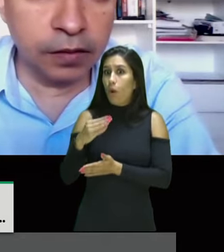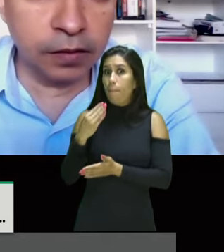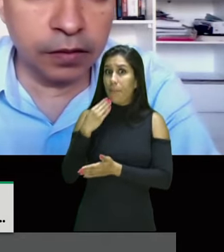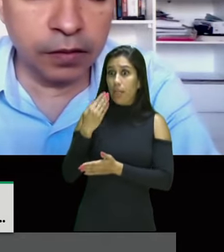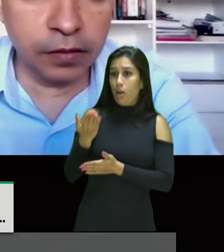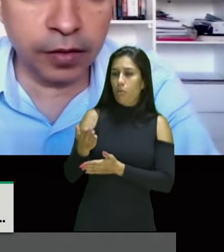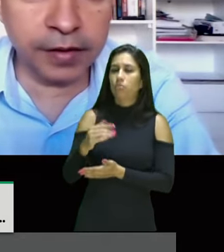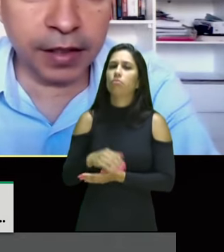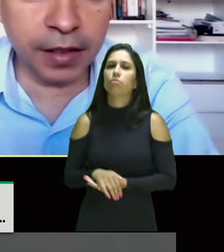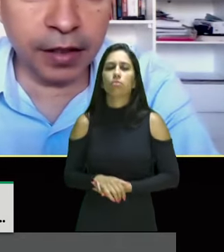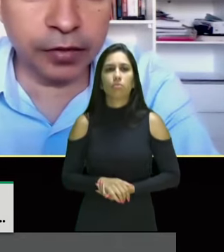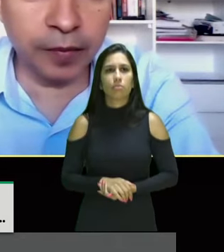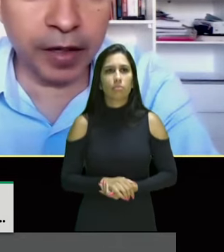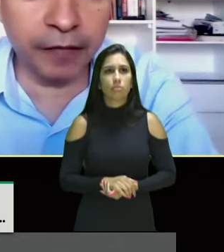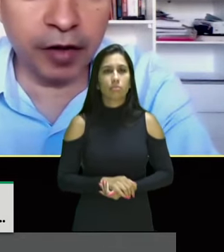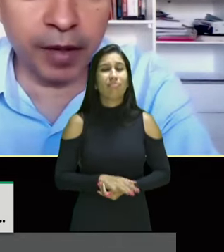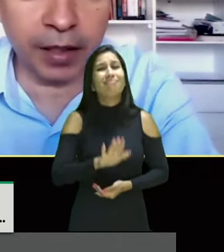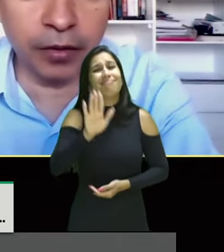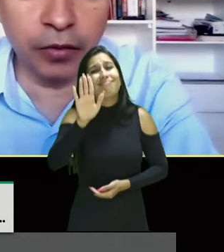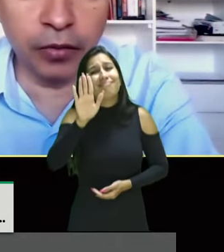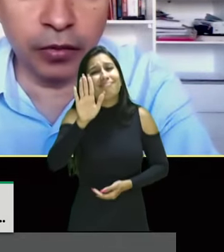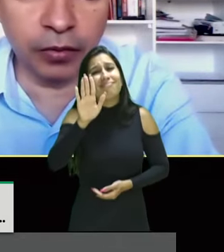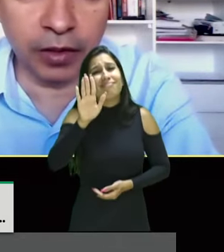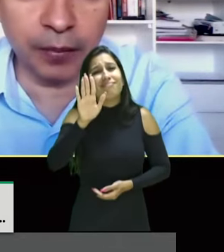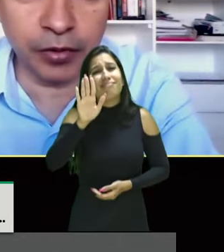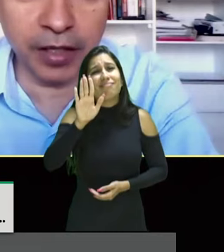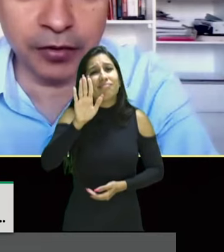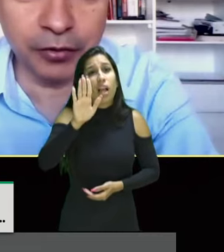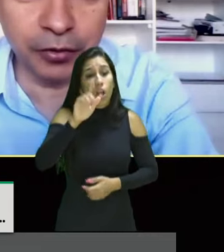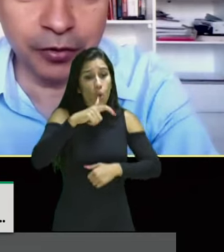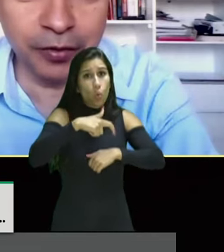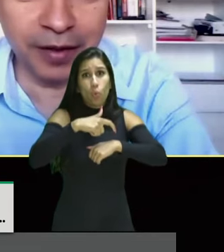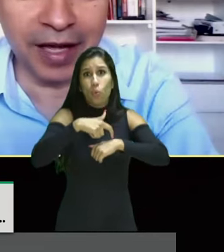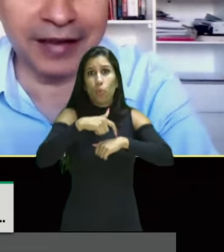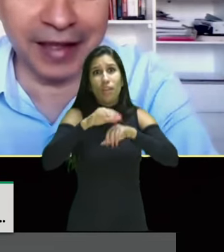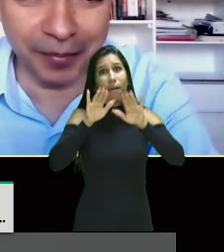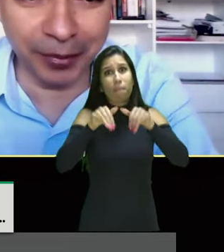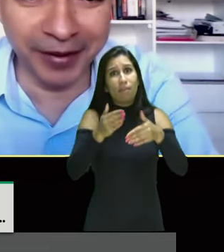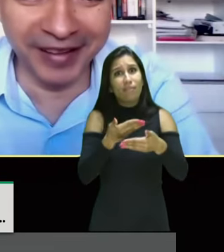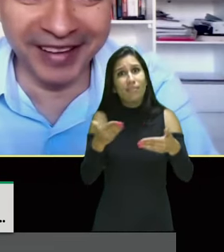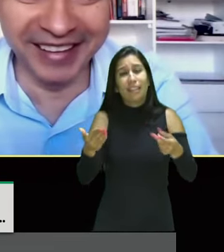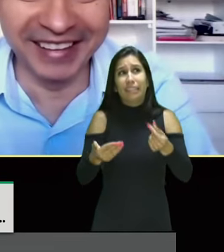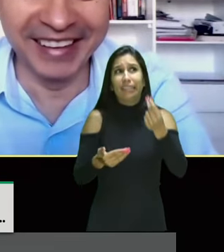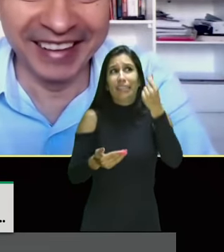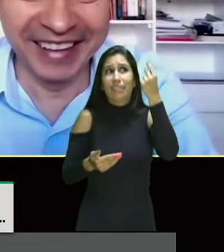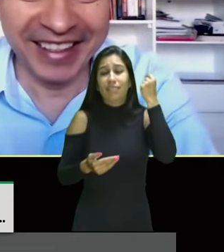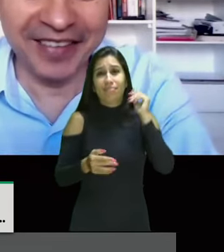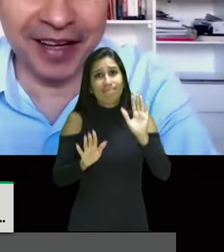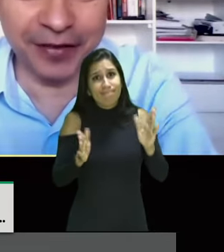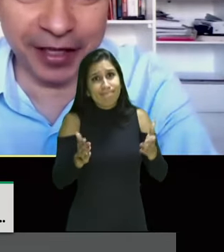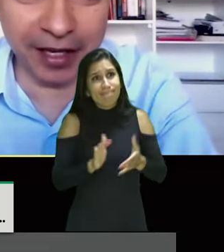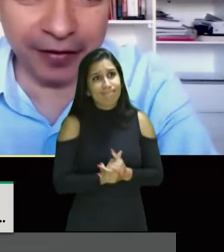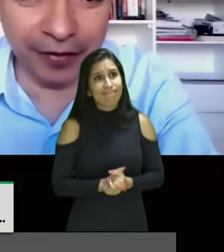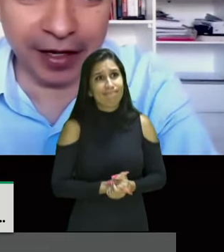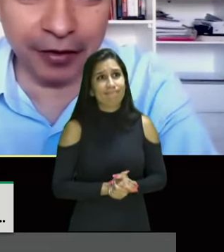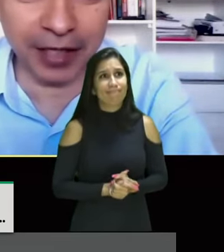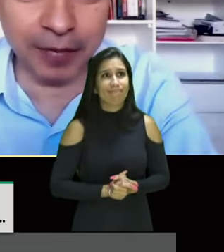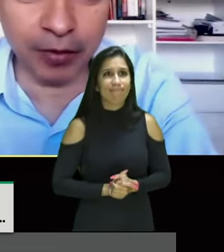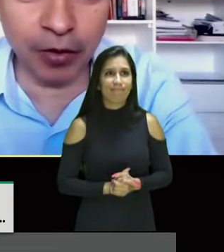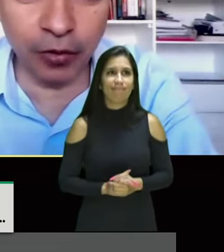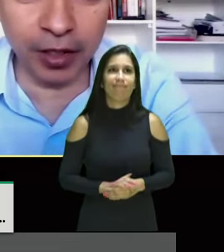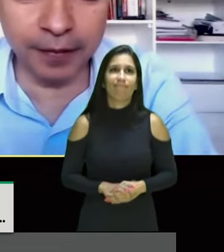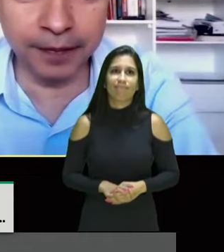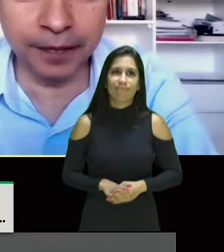2020... Ezequiel, só para informar que o tempo já esgotou, há tempo. Há tempo. Então,